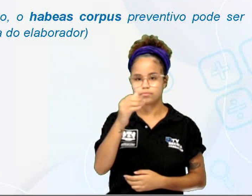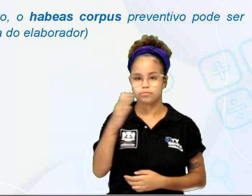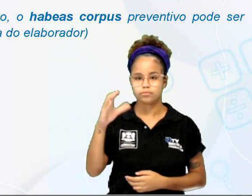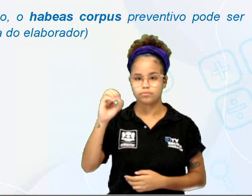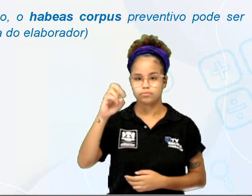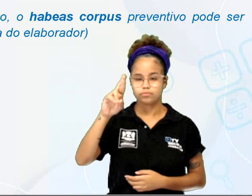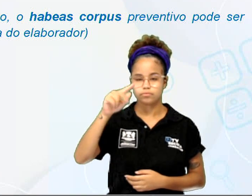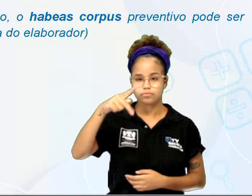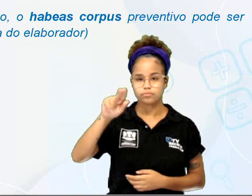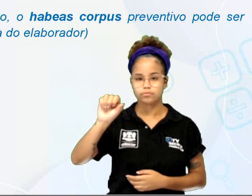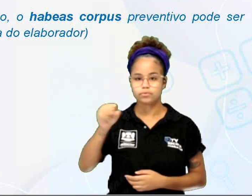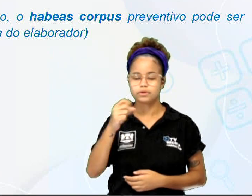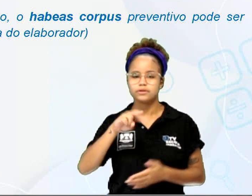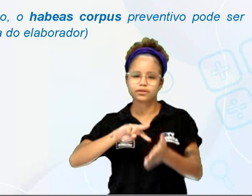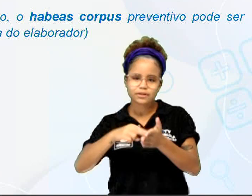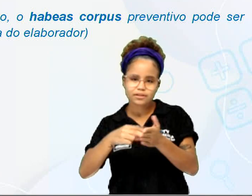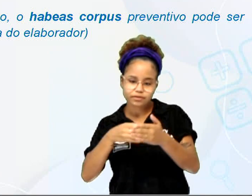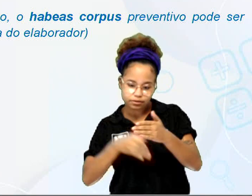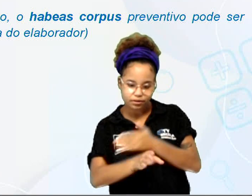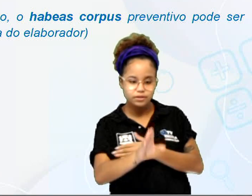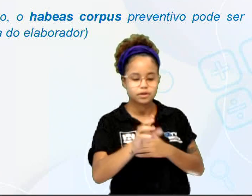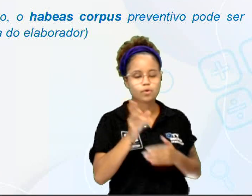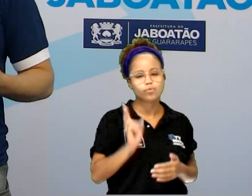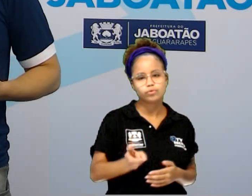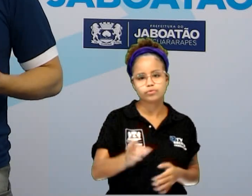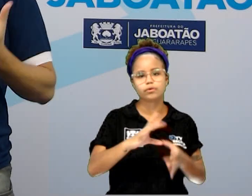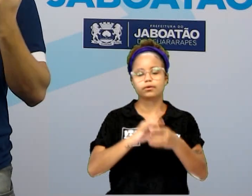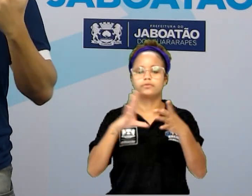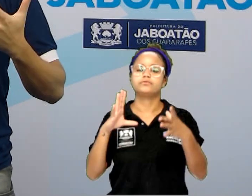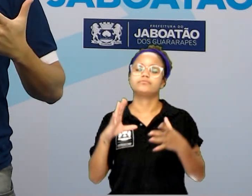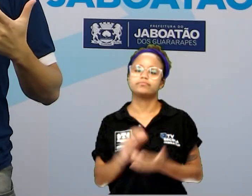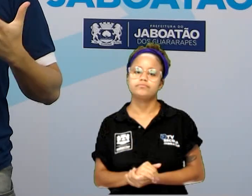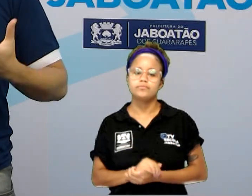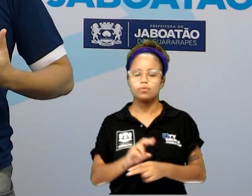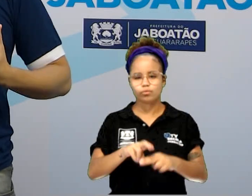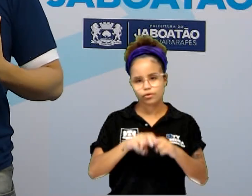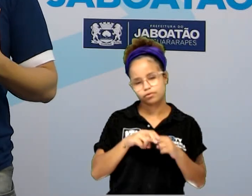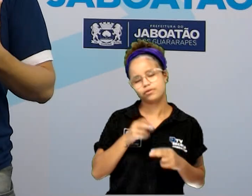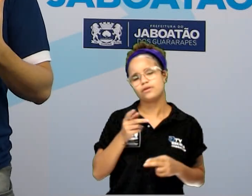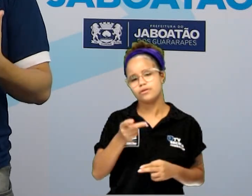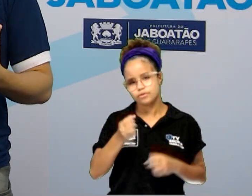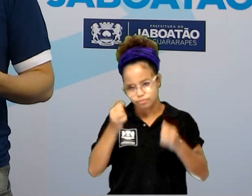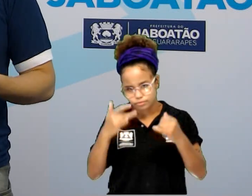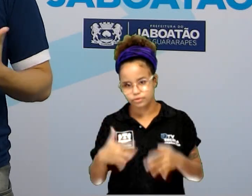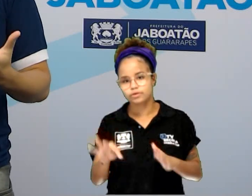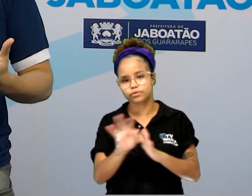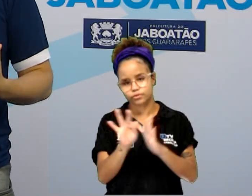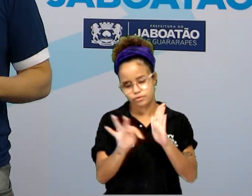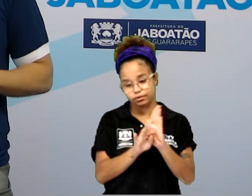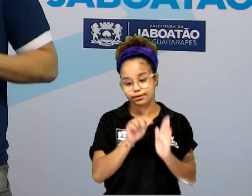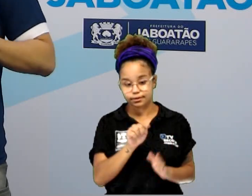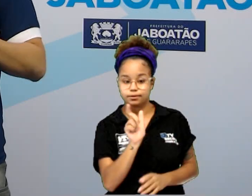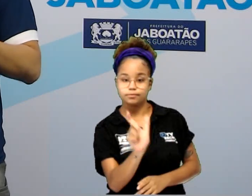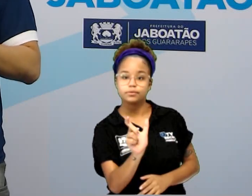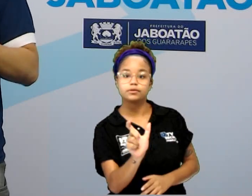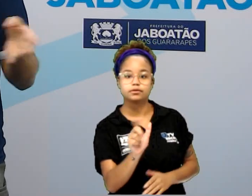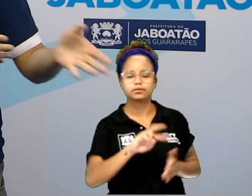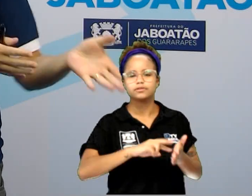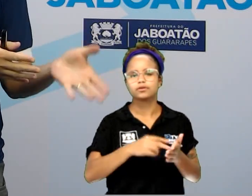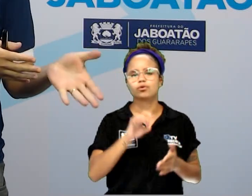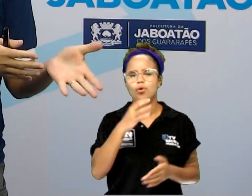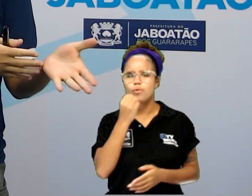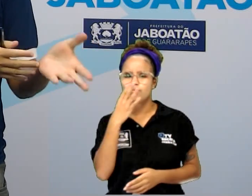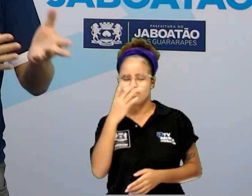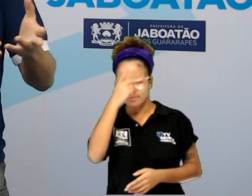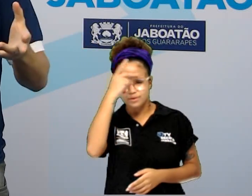como uma saída para continuar a liberdade. Por isso que ela comenta no texto que esse habeas corpus preventivo só vai beneficiar